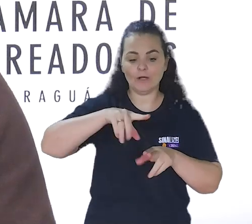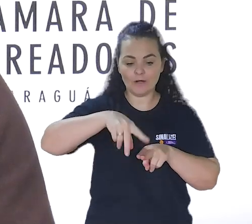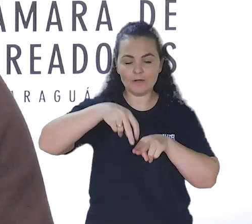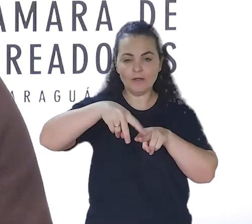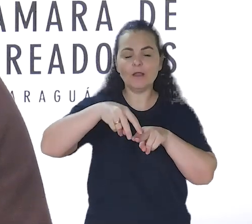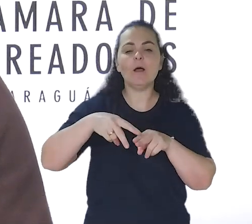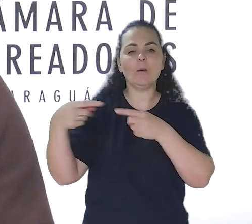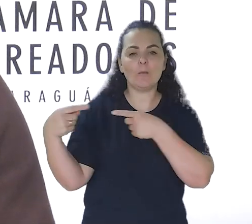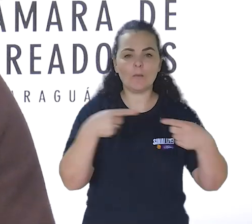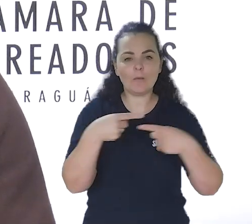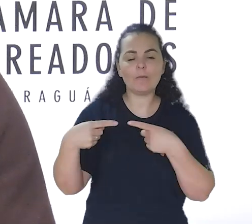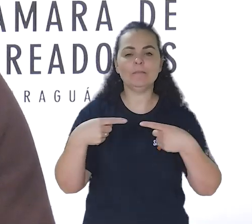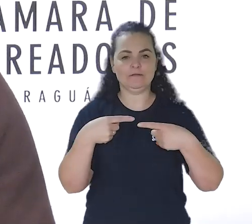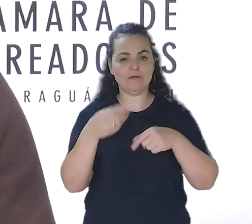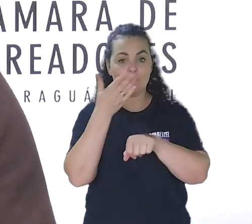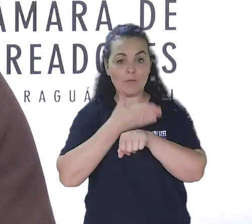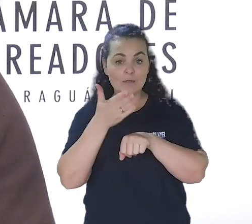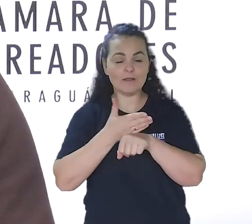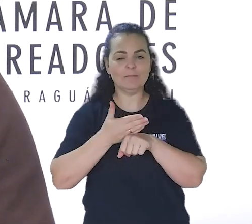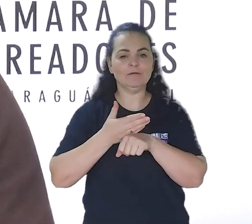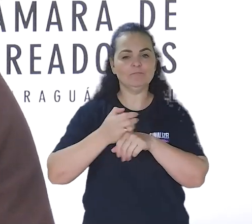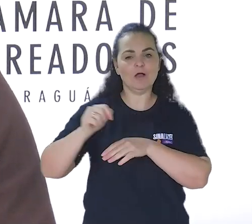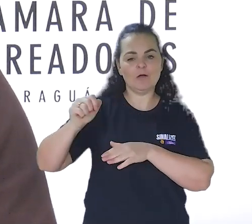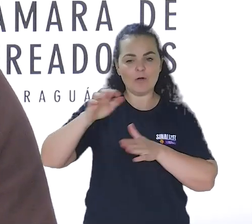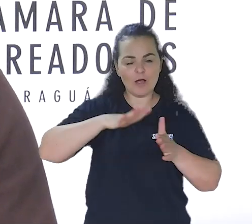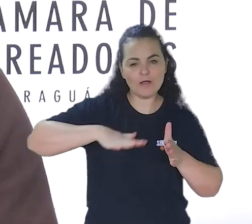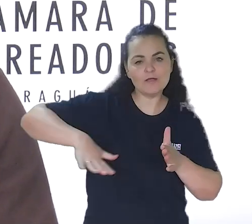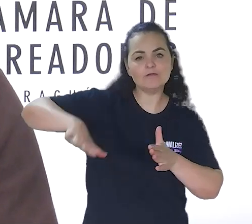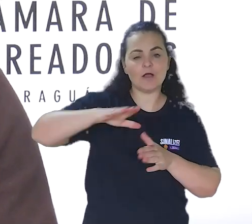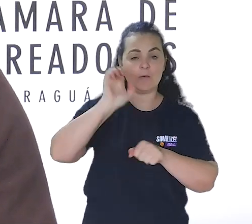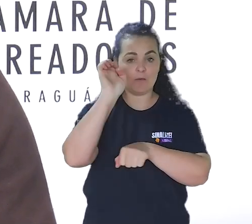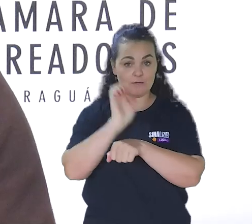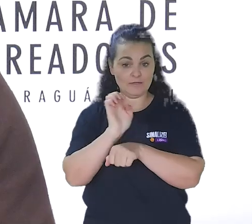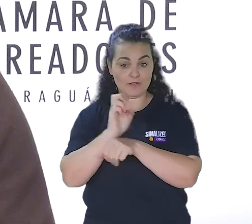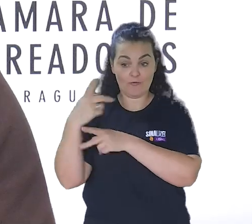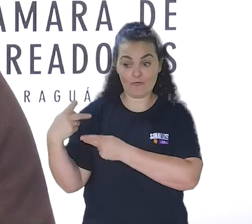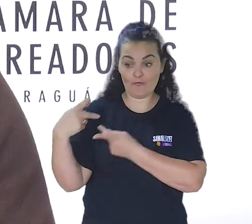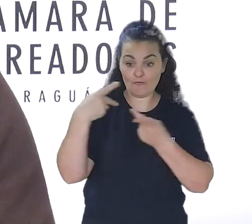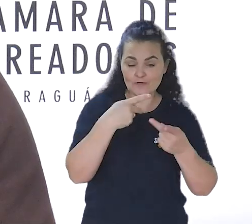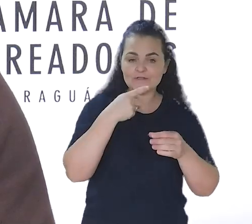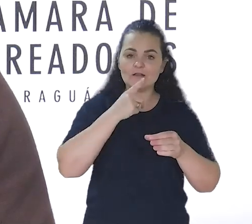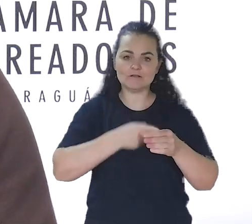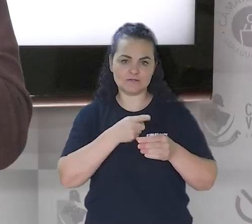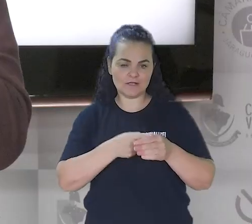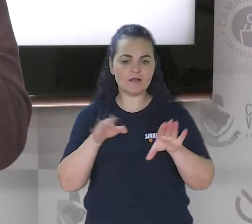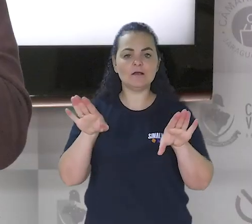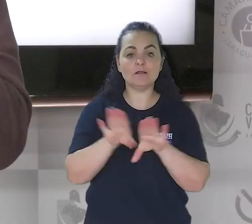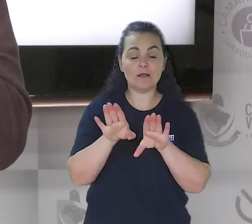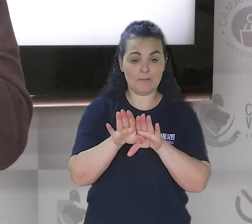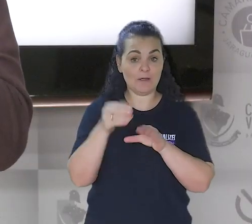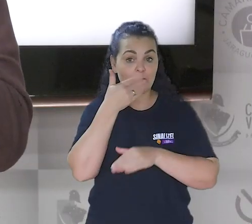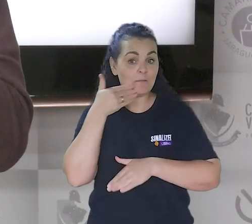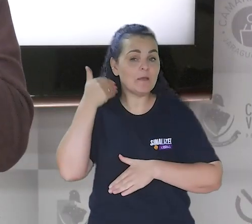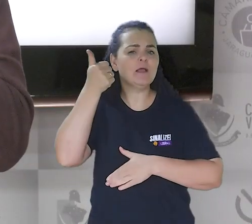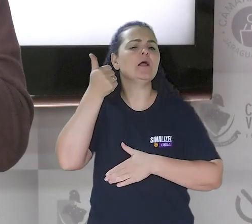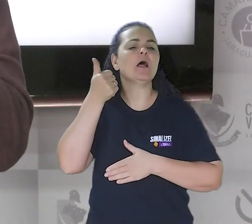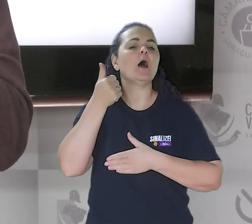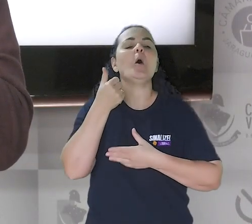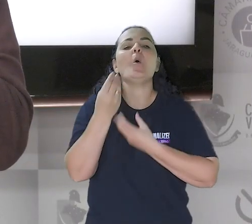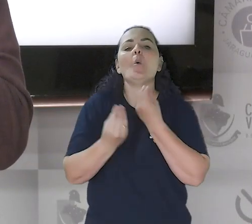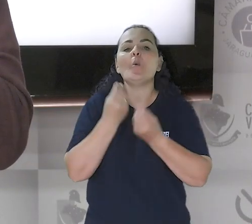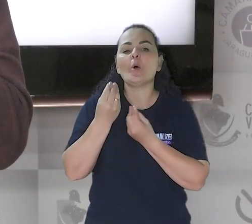eventos esportivos, competições e campeonatos regionais e nacionais, aumentando o fluxo de visitante à cidade e, consequentemente,